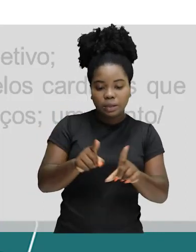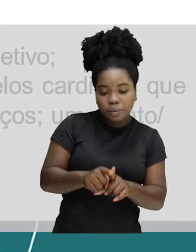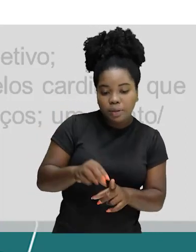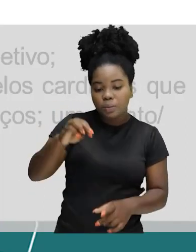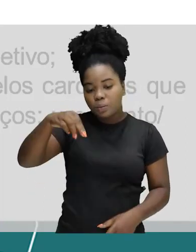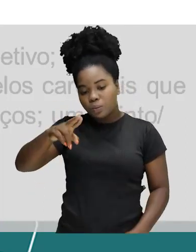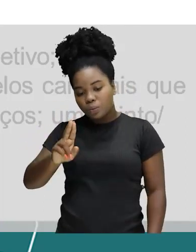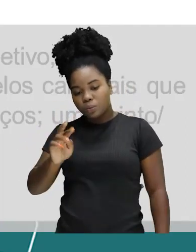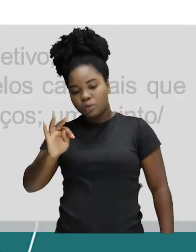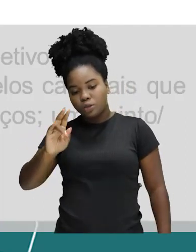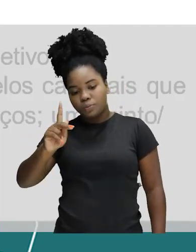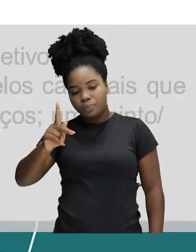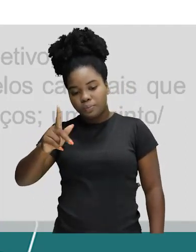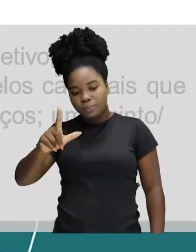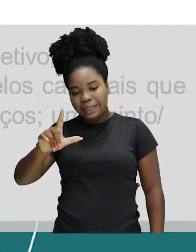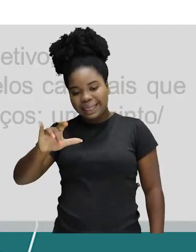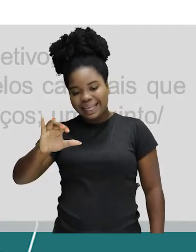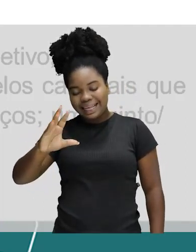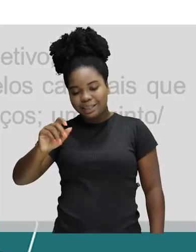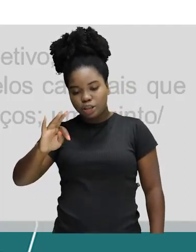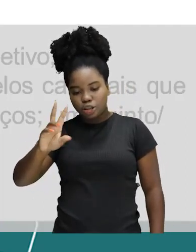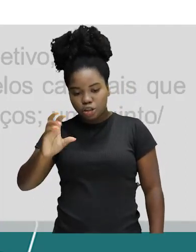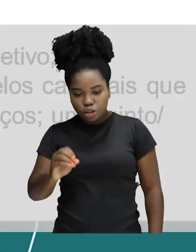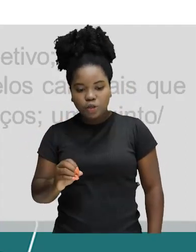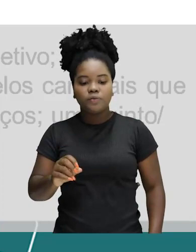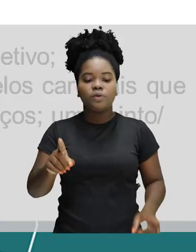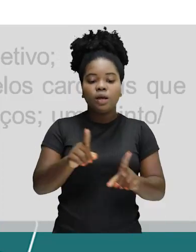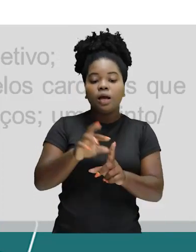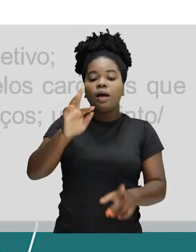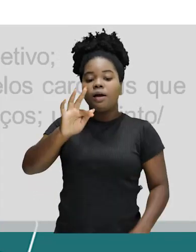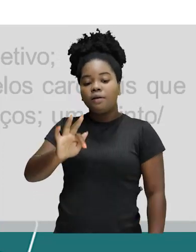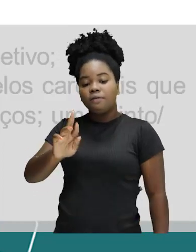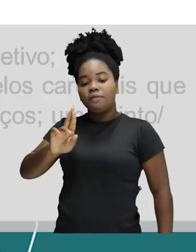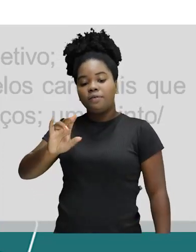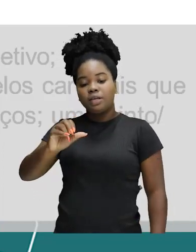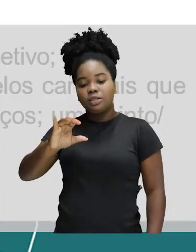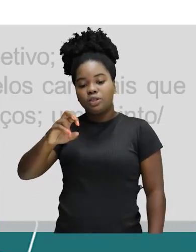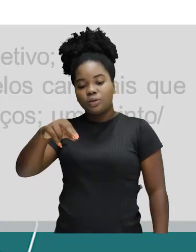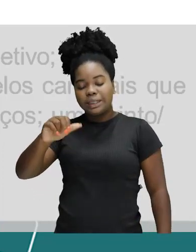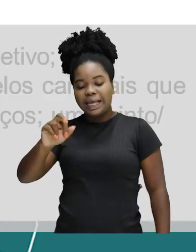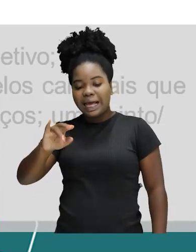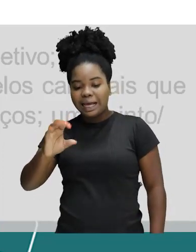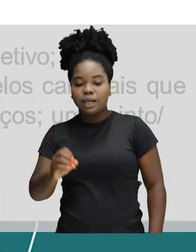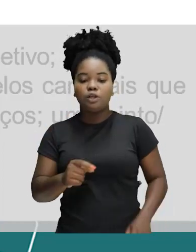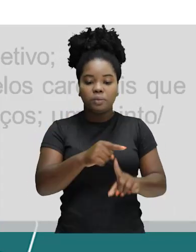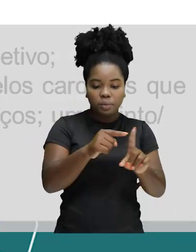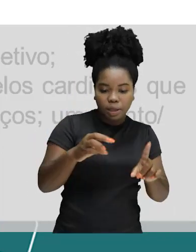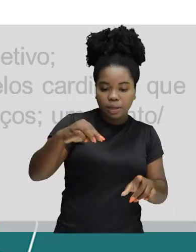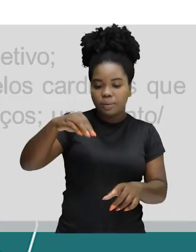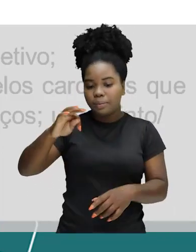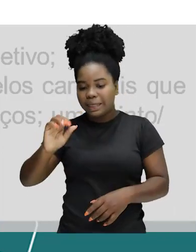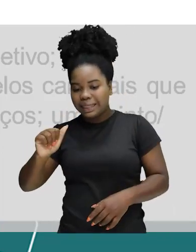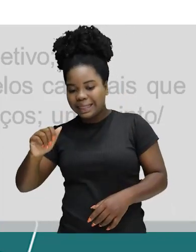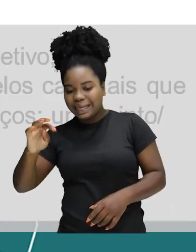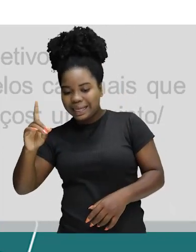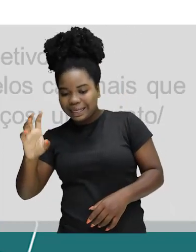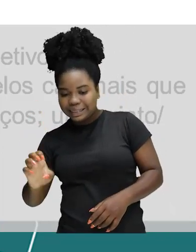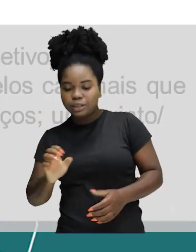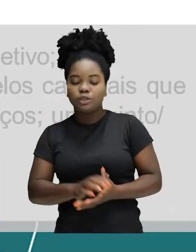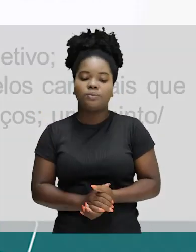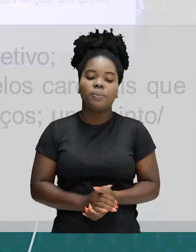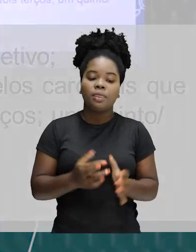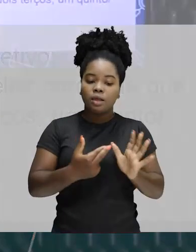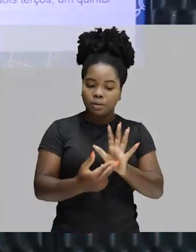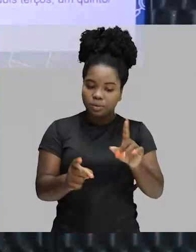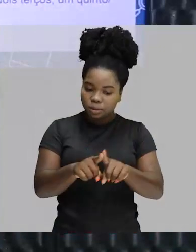empregados com valor de adjetivo. Nós já vimos esse. Os fracionários. Meio, metade, terço. E os representados